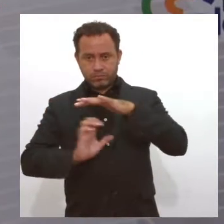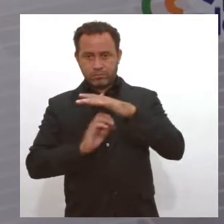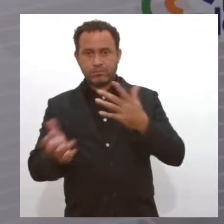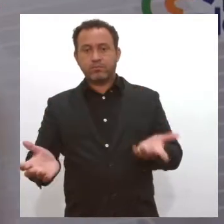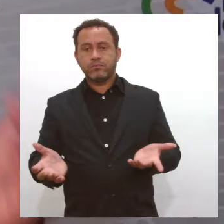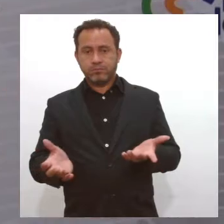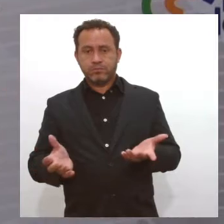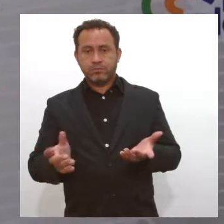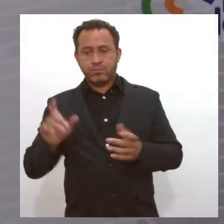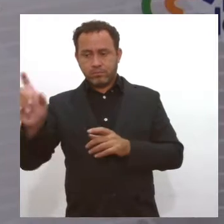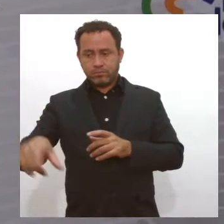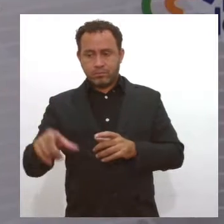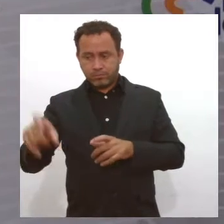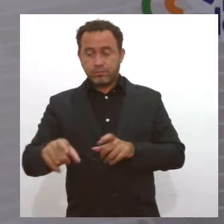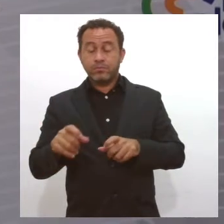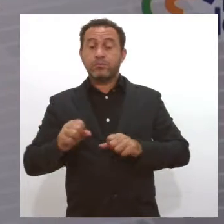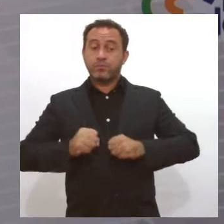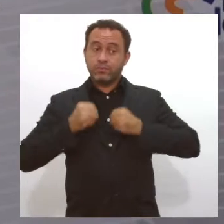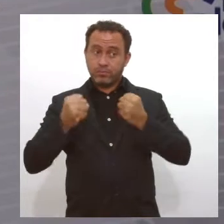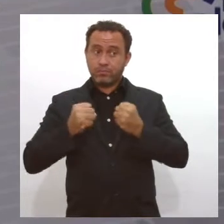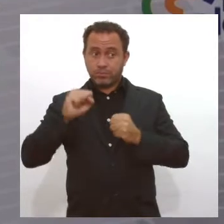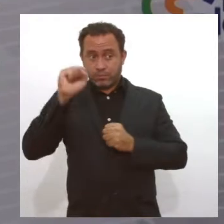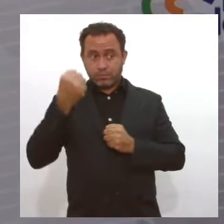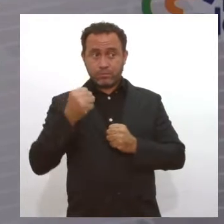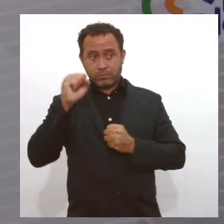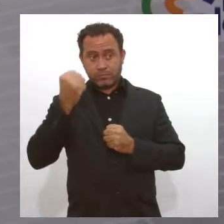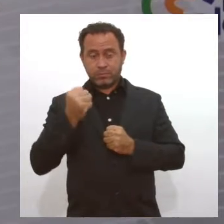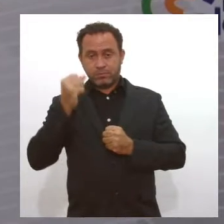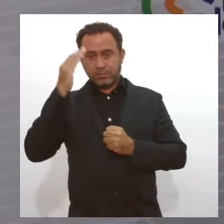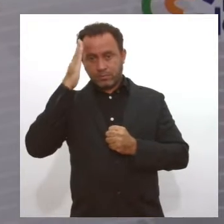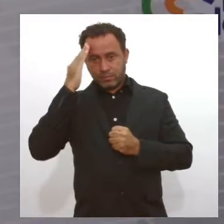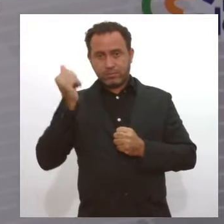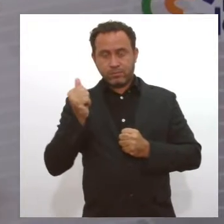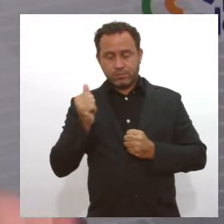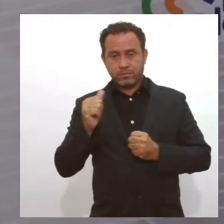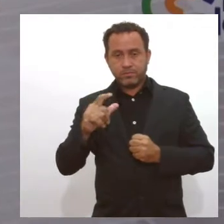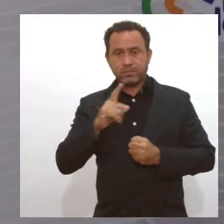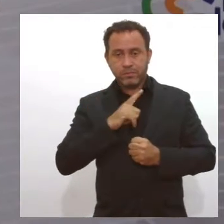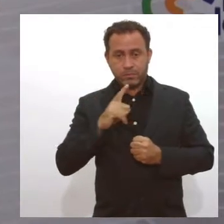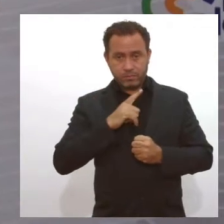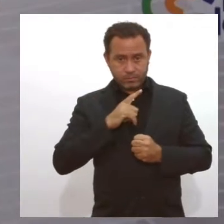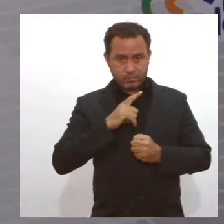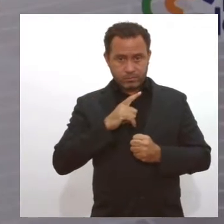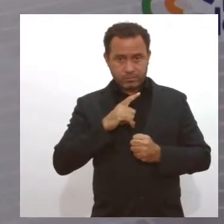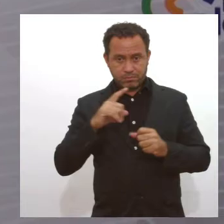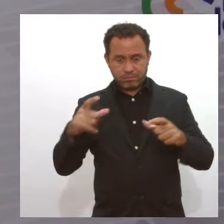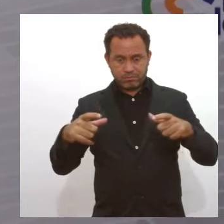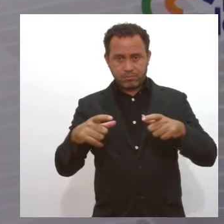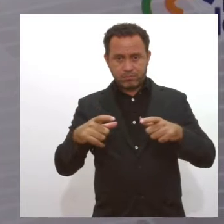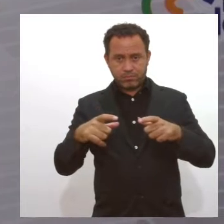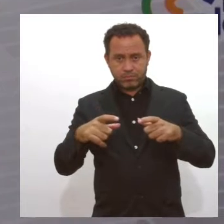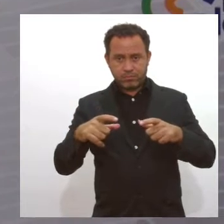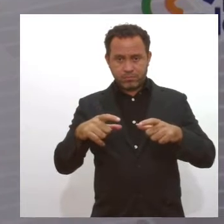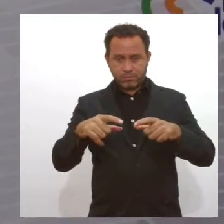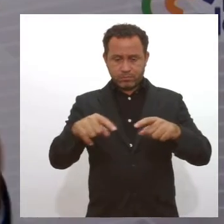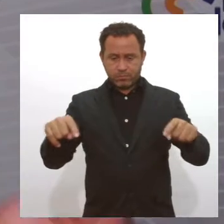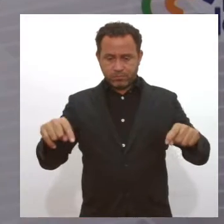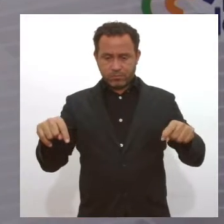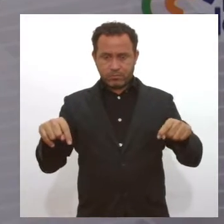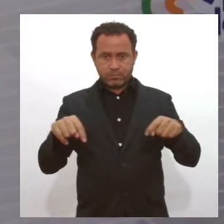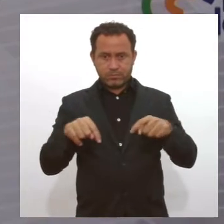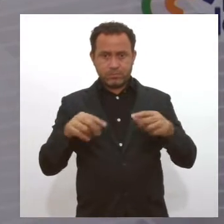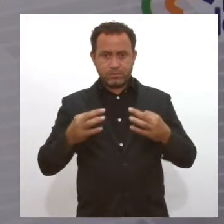precisamos potencializar isso em Sergipe. A gente sabe que a gente tem pequenas extensões de terra, mas com